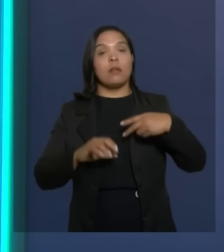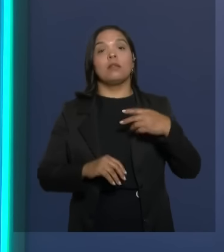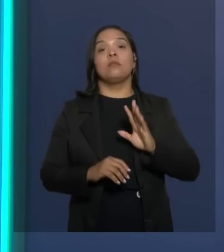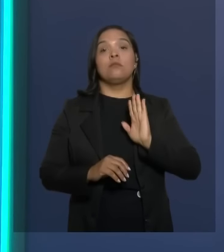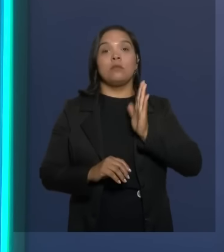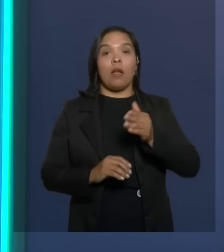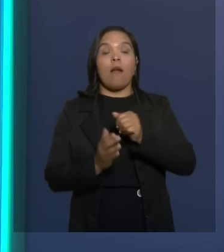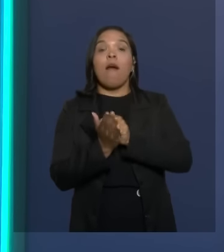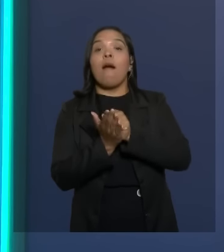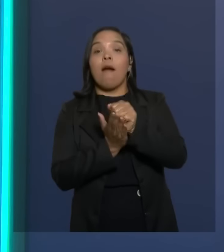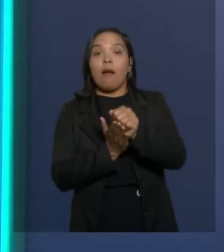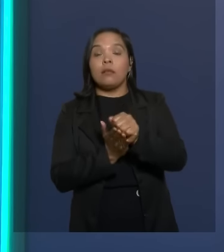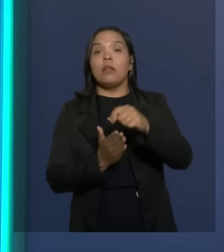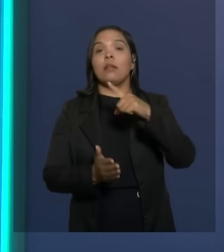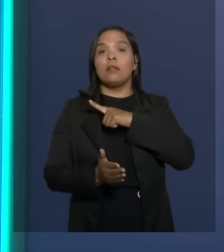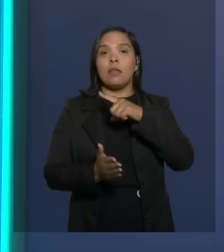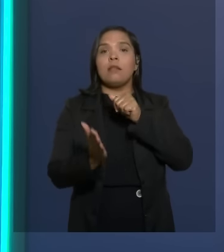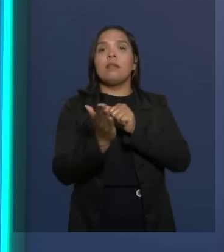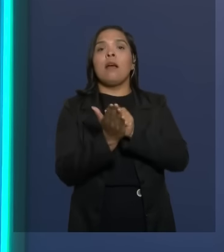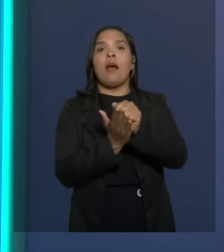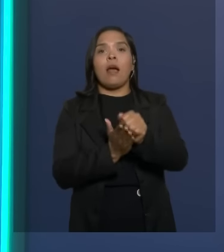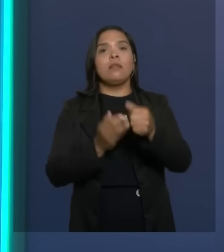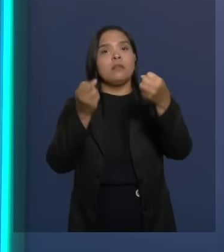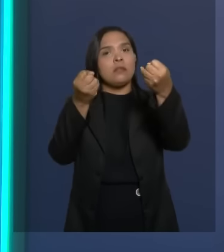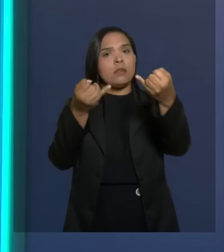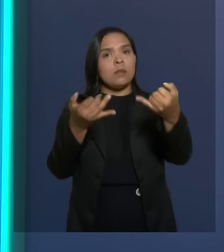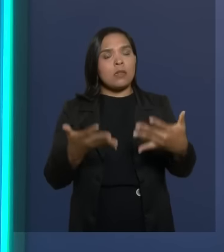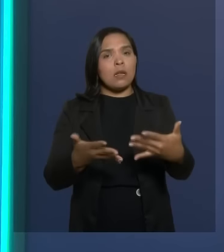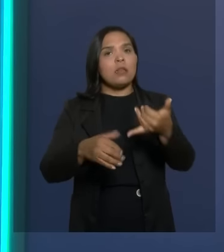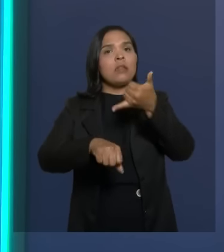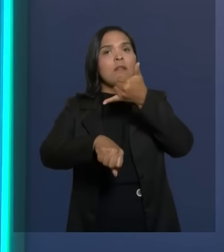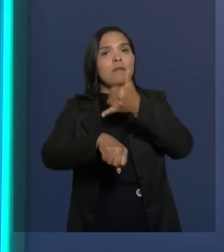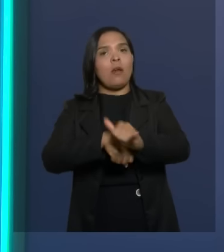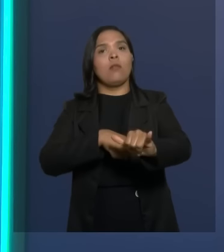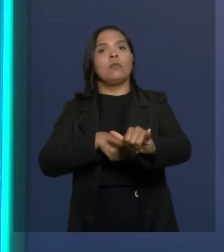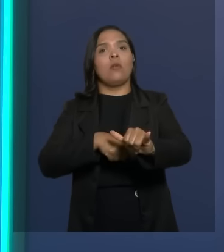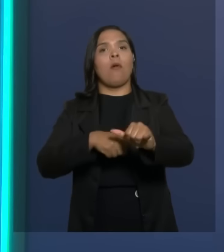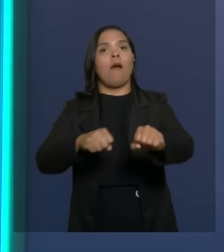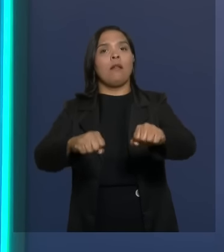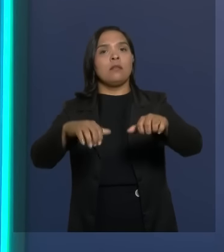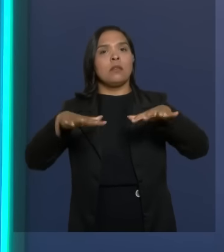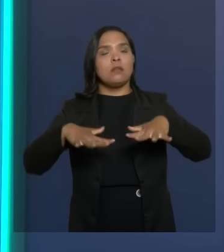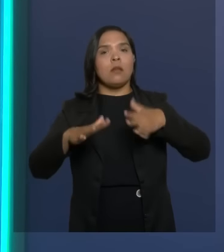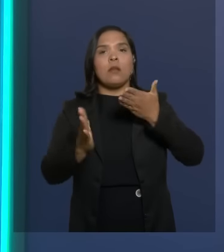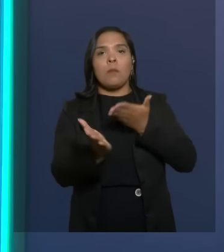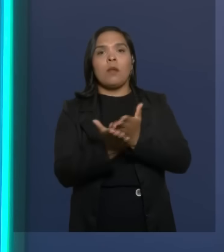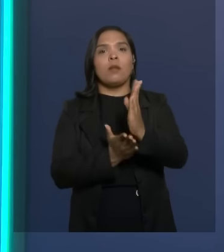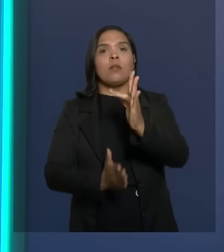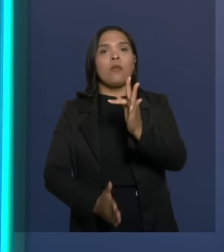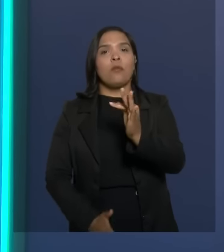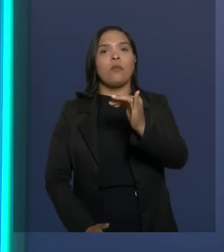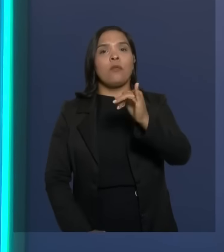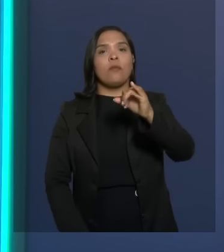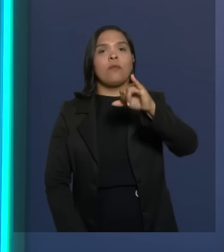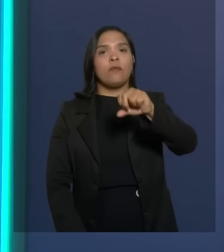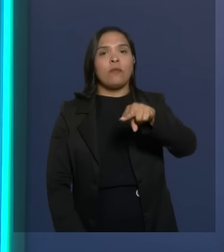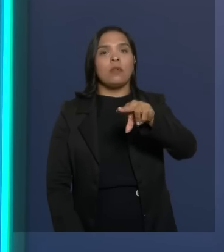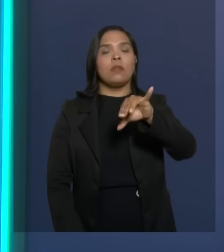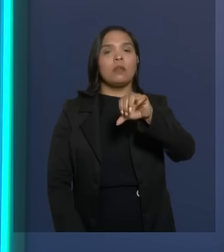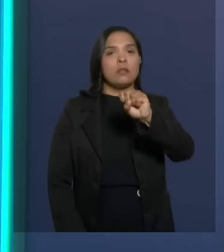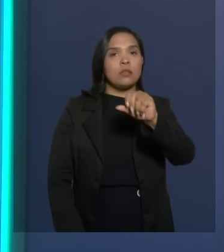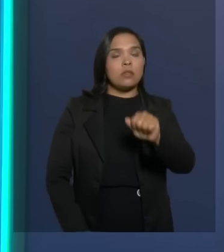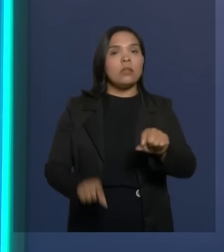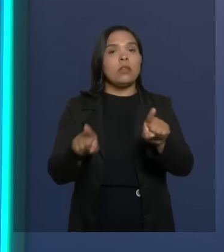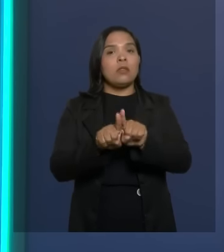ata e na ata está lá dizendo que a senhora faltou a sessão de aprovação do Finiza. A senhora e o seu